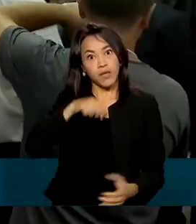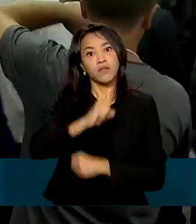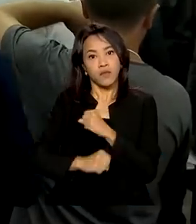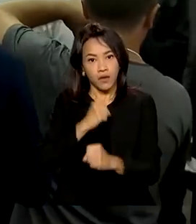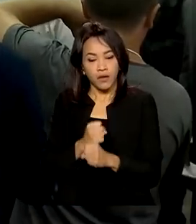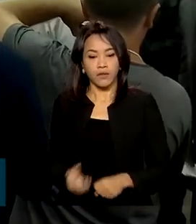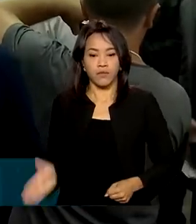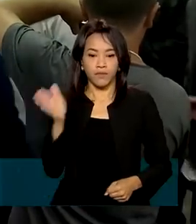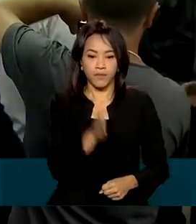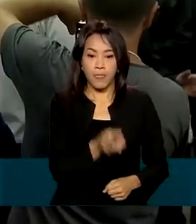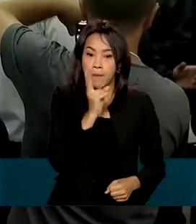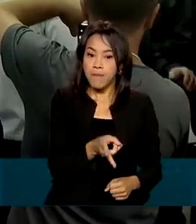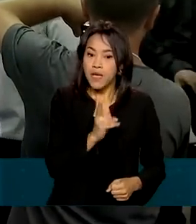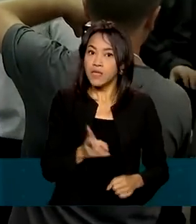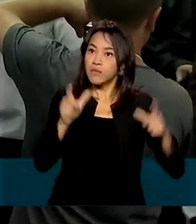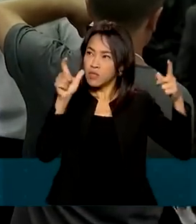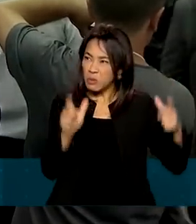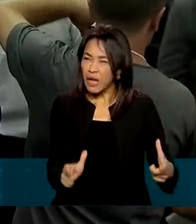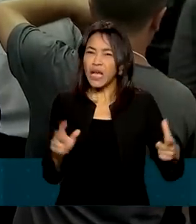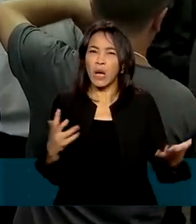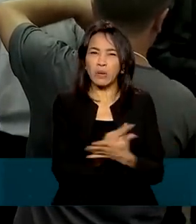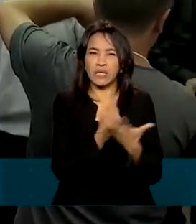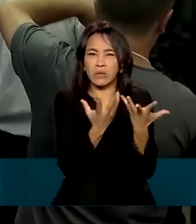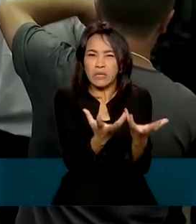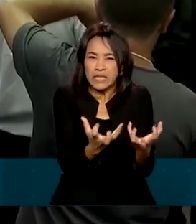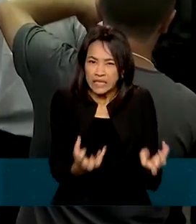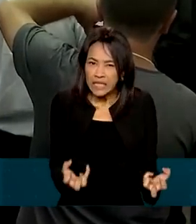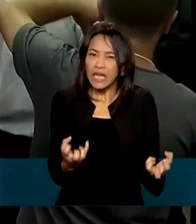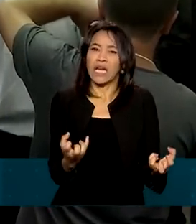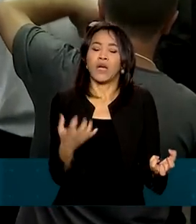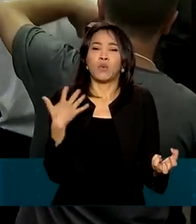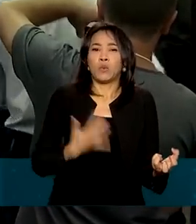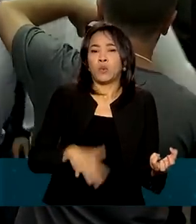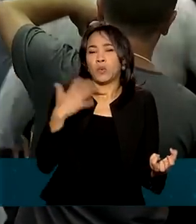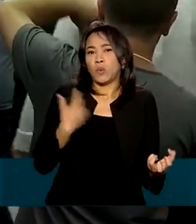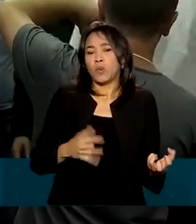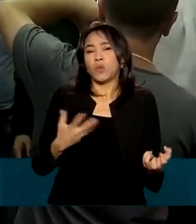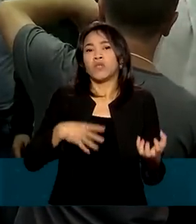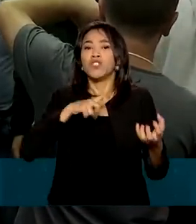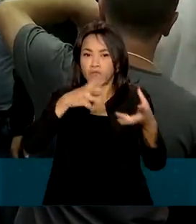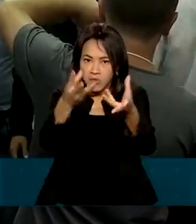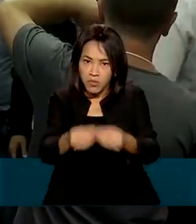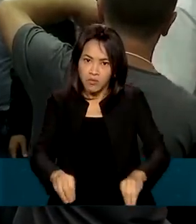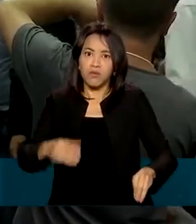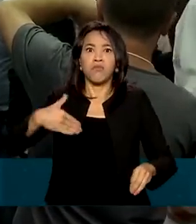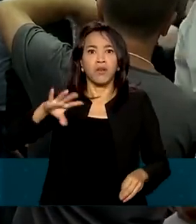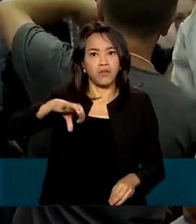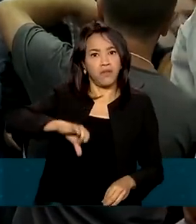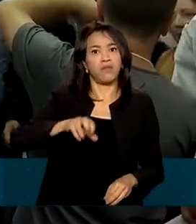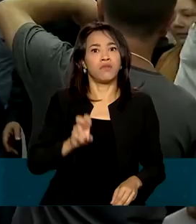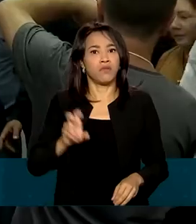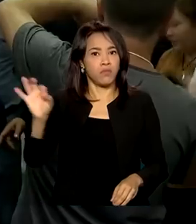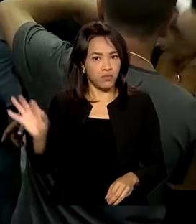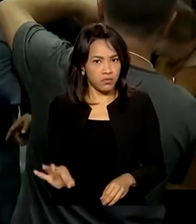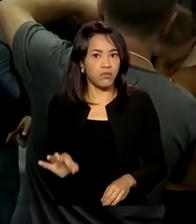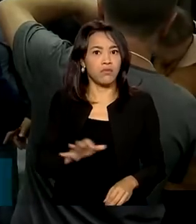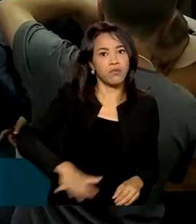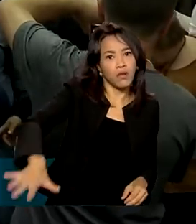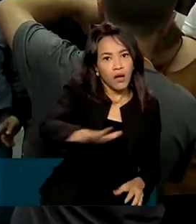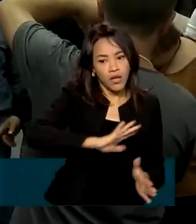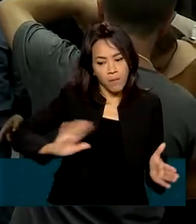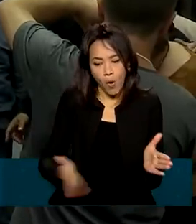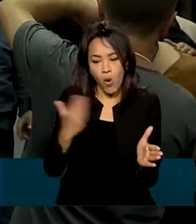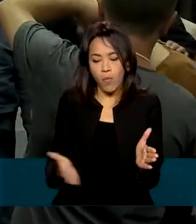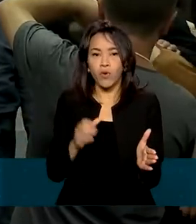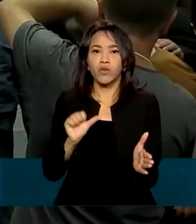região do Rio Grande do Sul ter tido uma seca muito forte, a gente perdeu quase 95% da nossa produção de